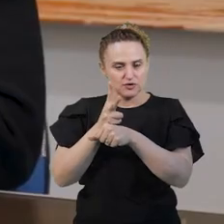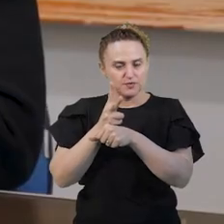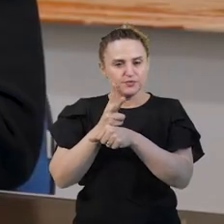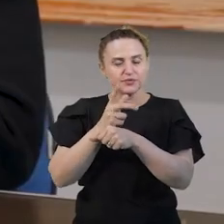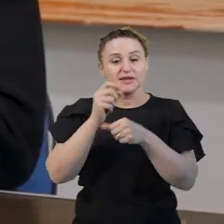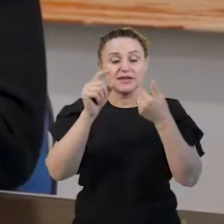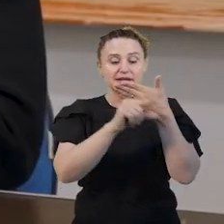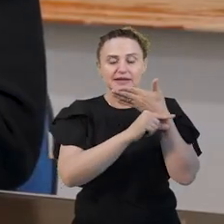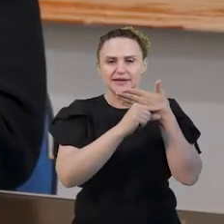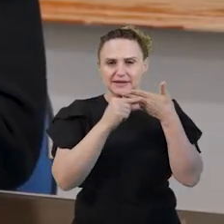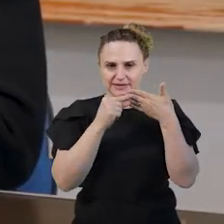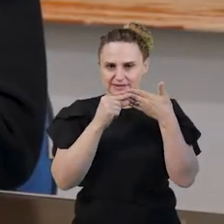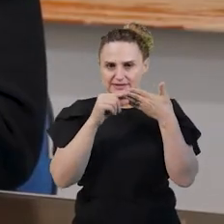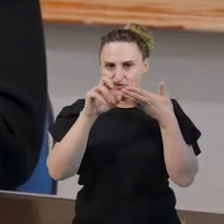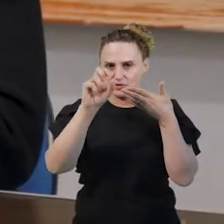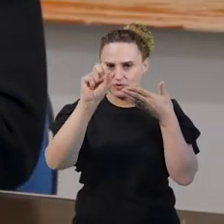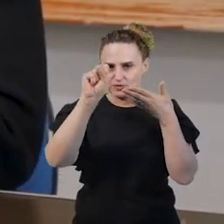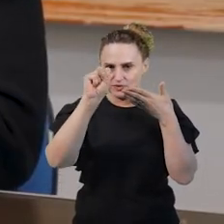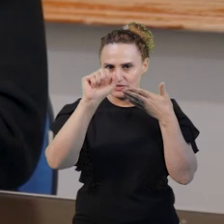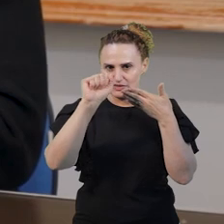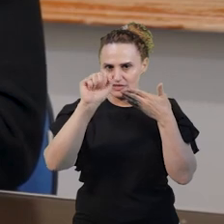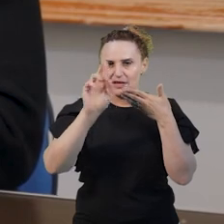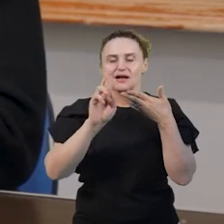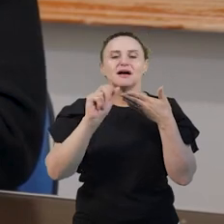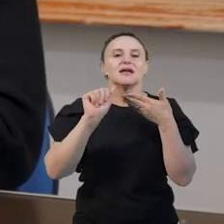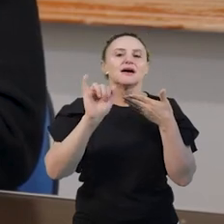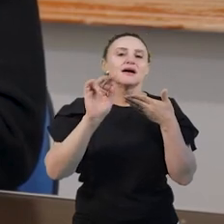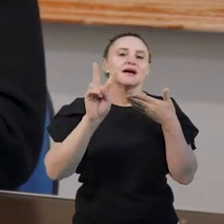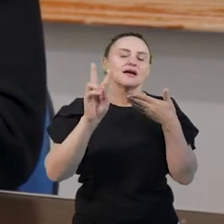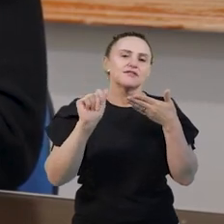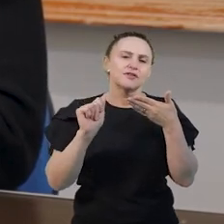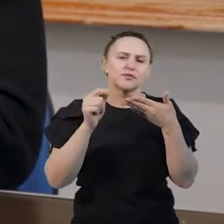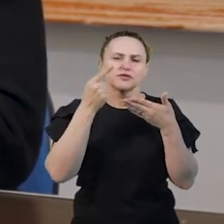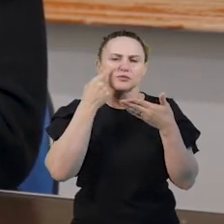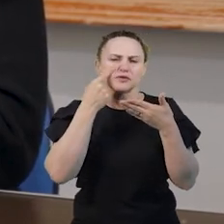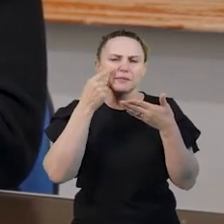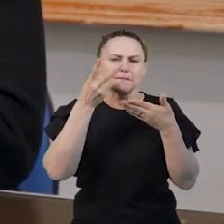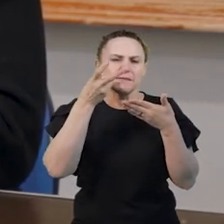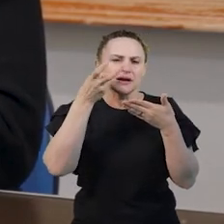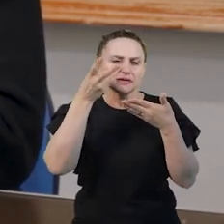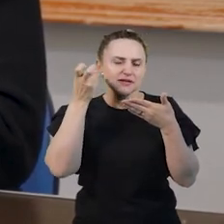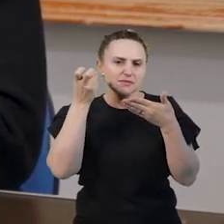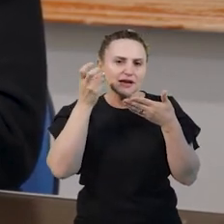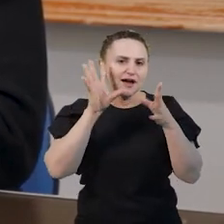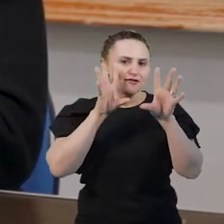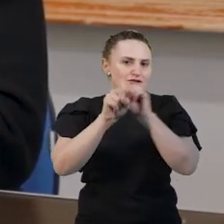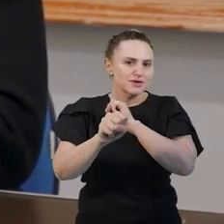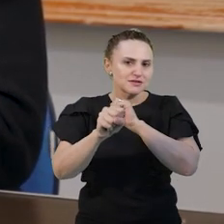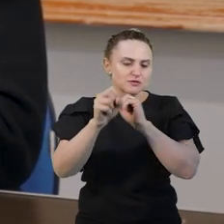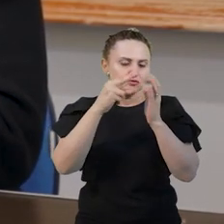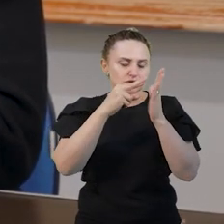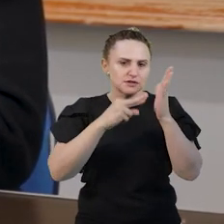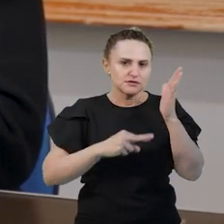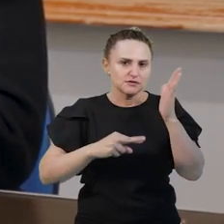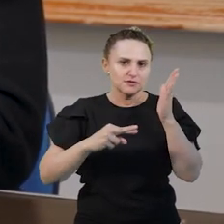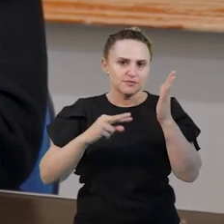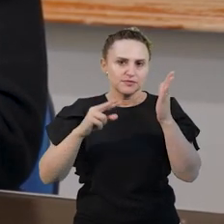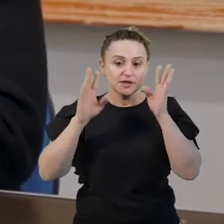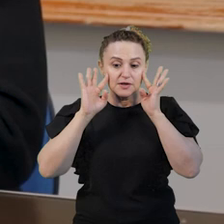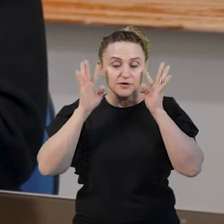Saraiva, nós iremos abordar sobre a formação de leitores enquanto um papel essencial da escola.